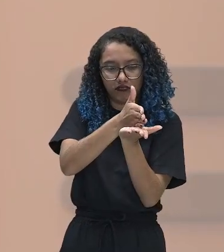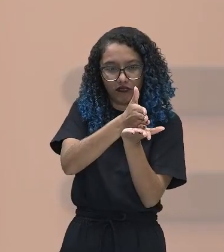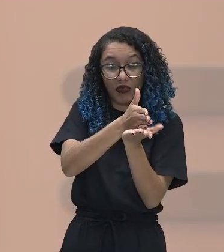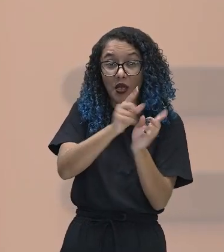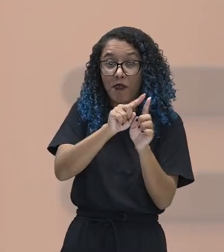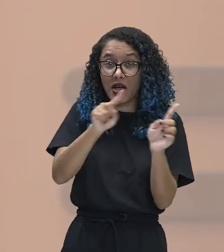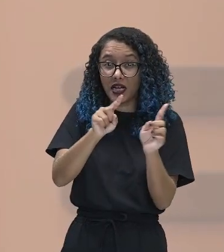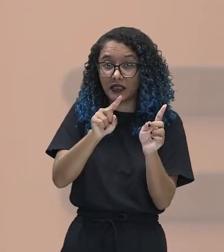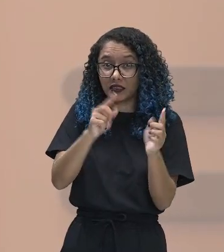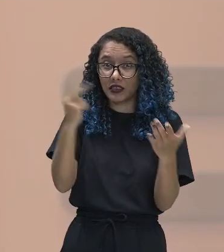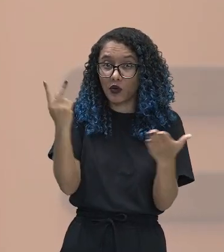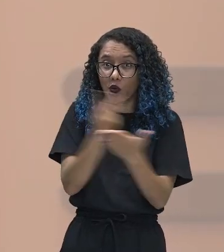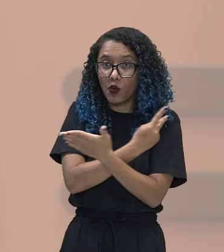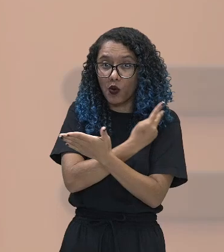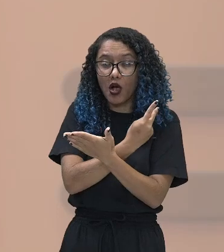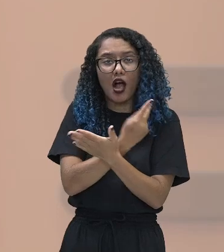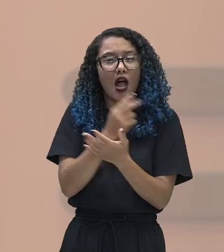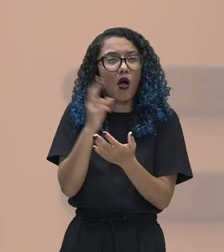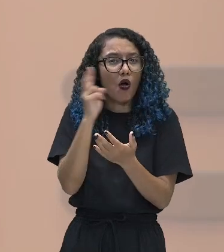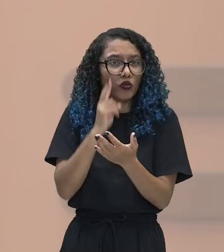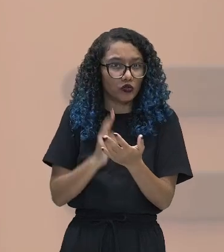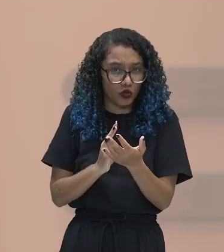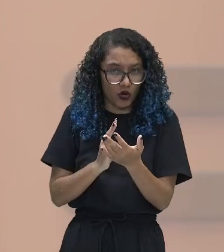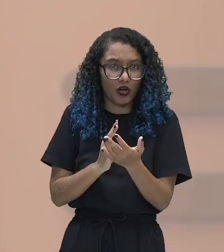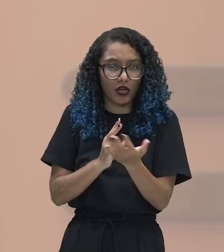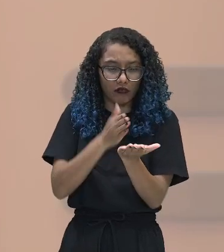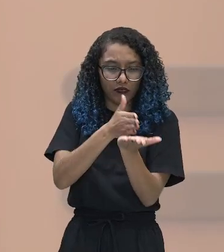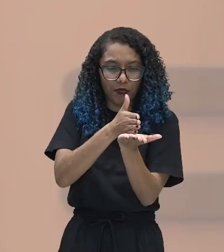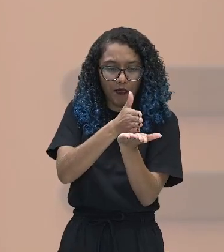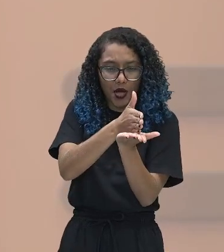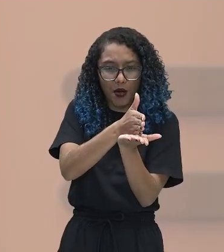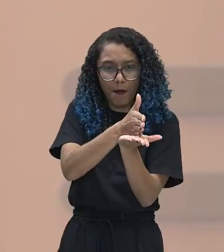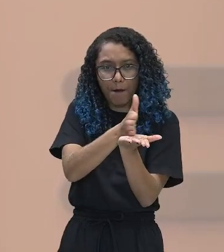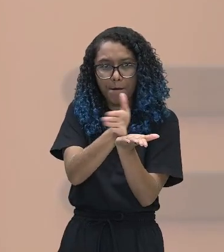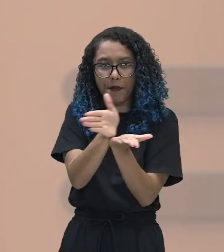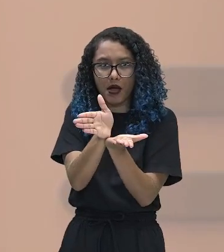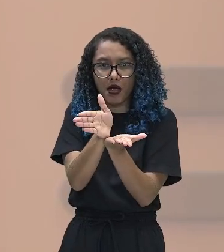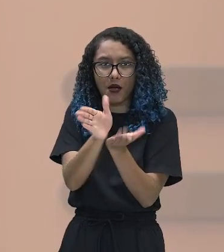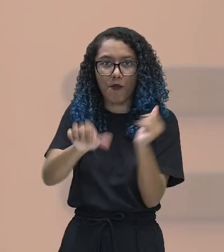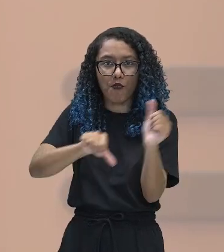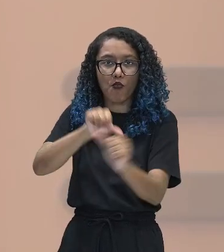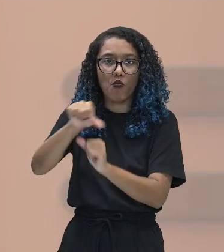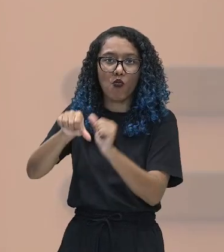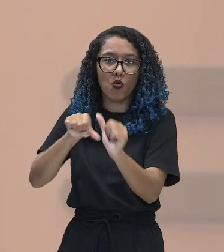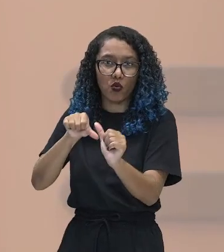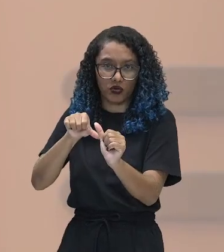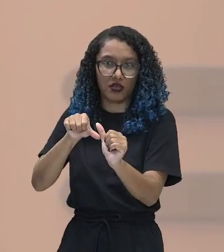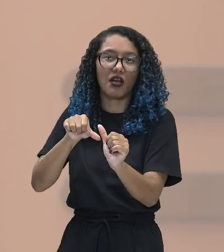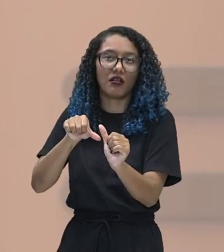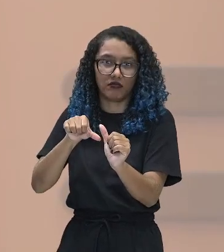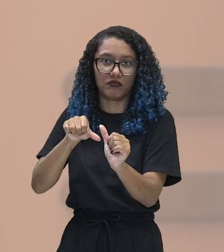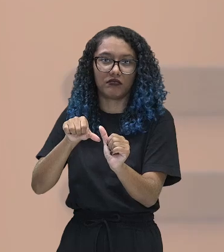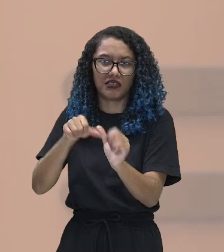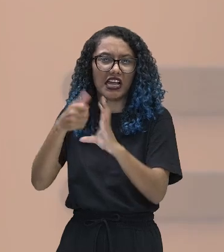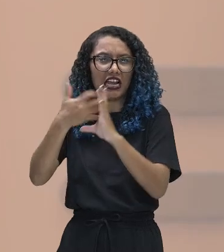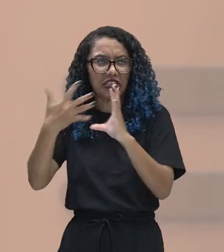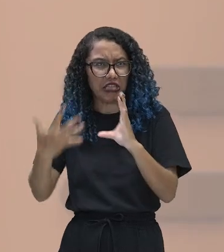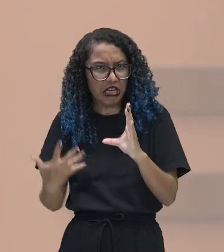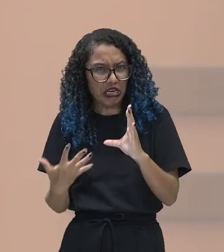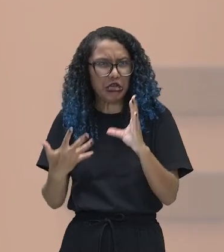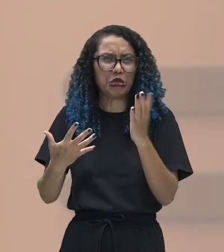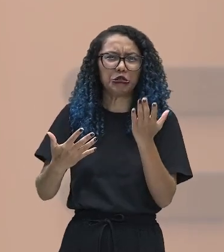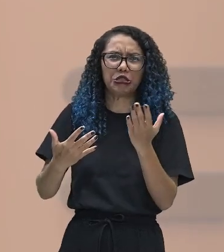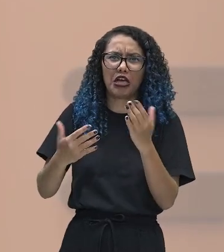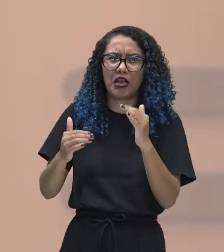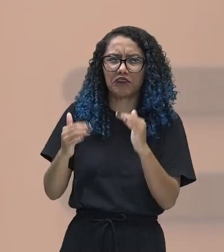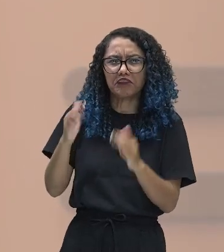acontece algo, um fato histórico, que faz com que essa sociedade mude completamente de direção e também de patamar.